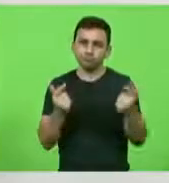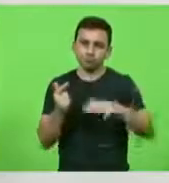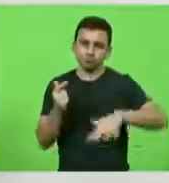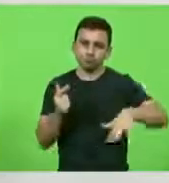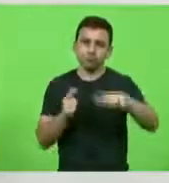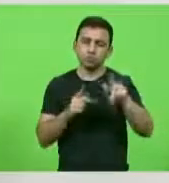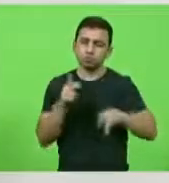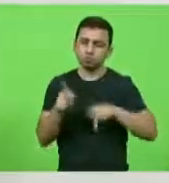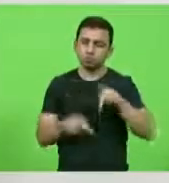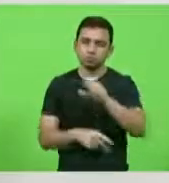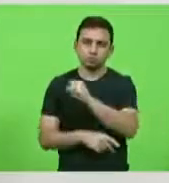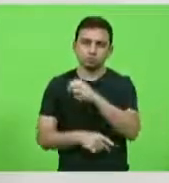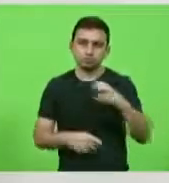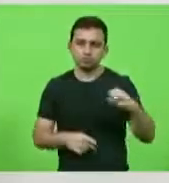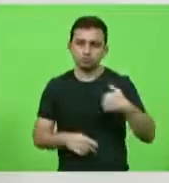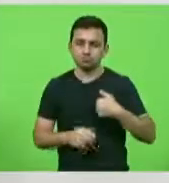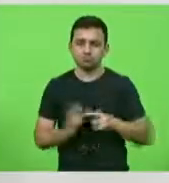Tribunal.